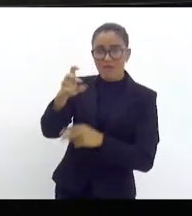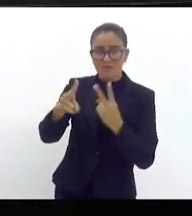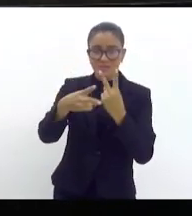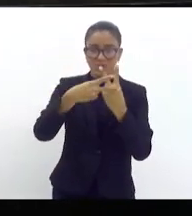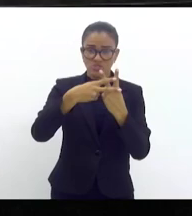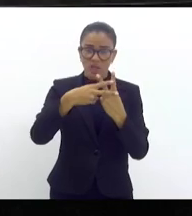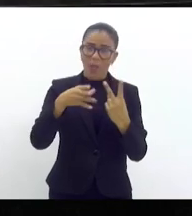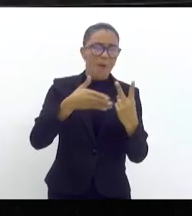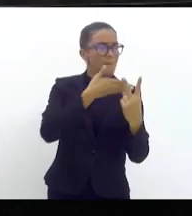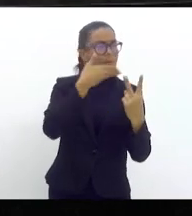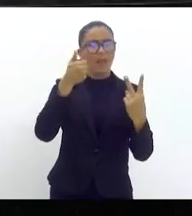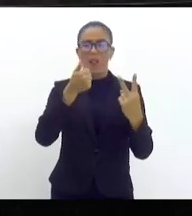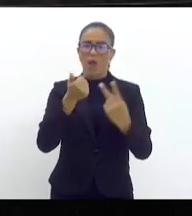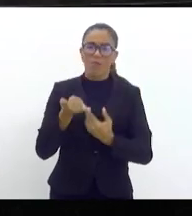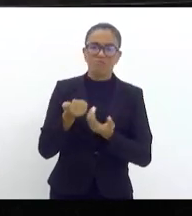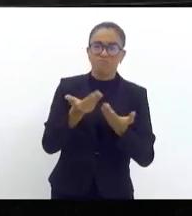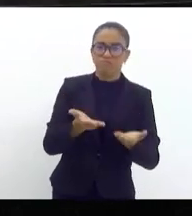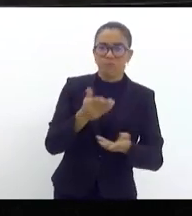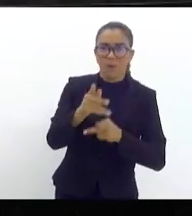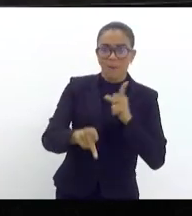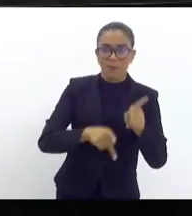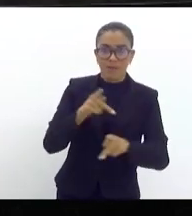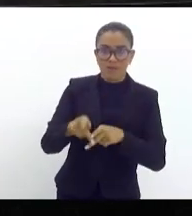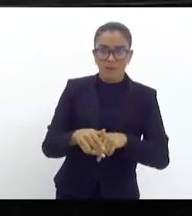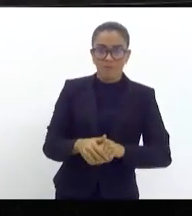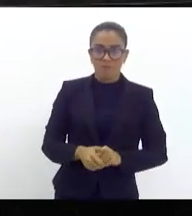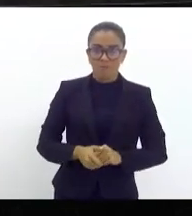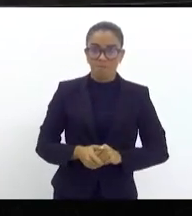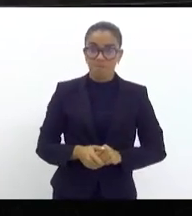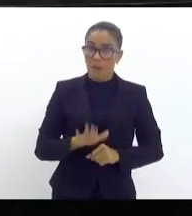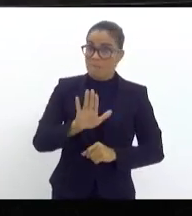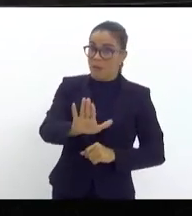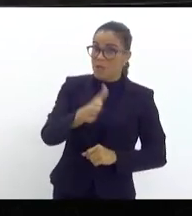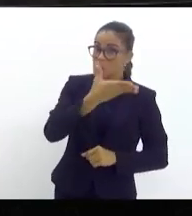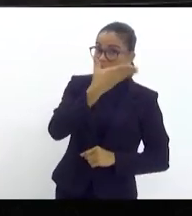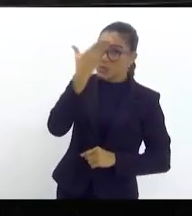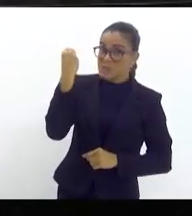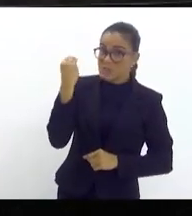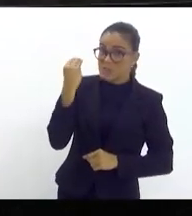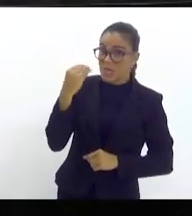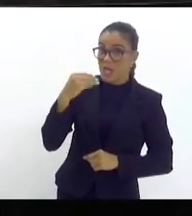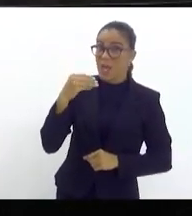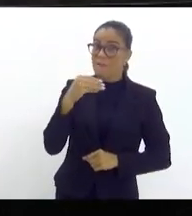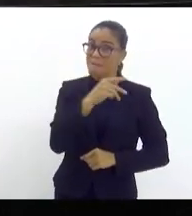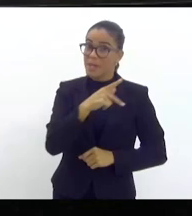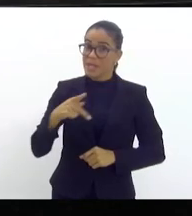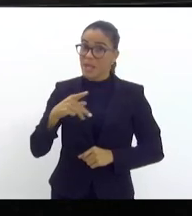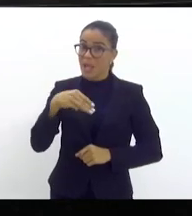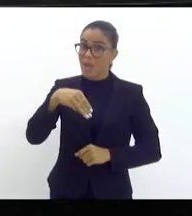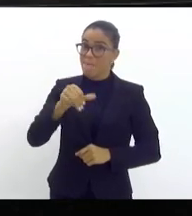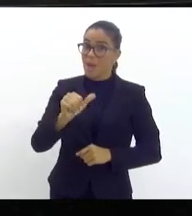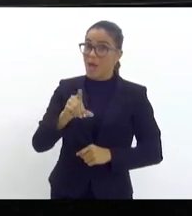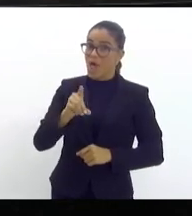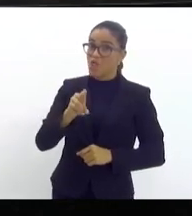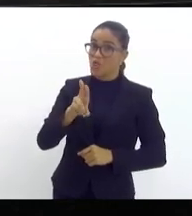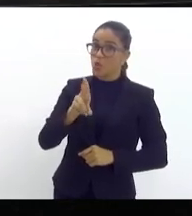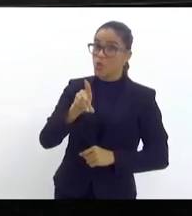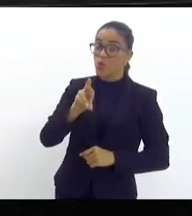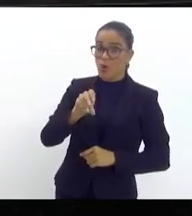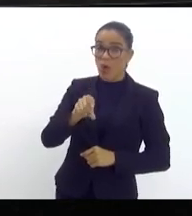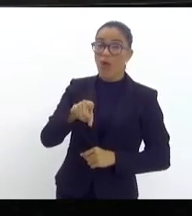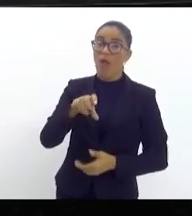é o melhor para a população. Sem esquecer que Maduro é acusado de tortura.